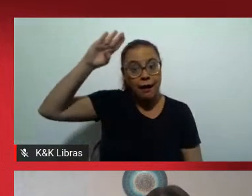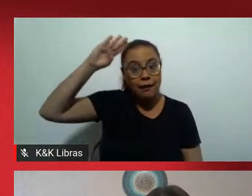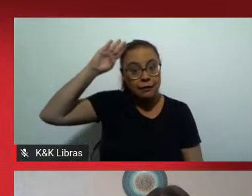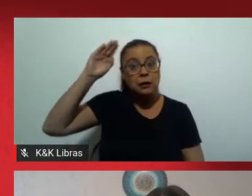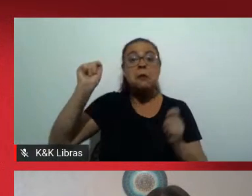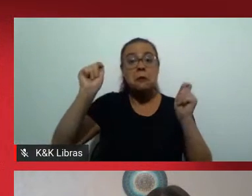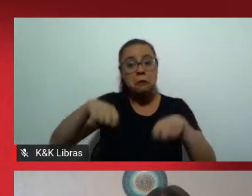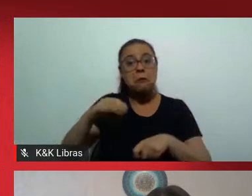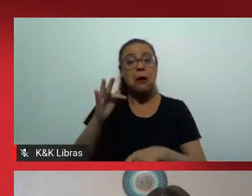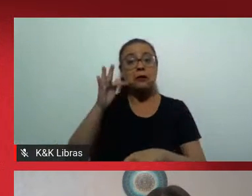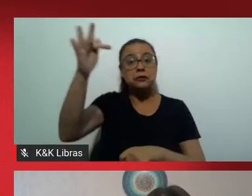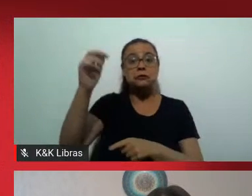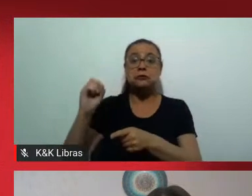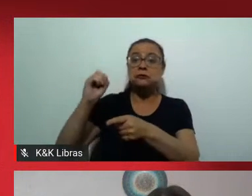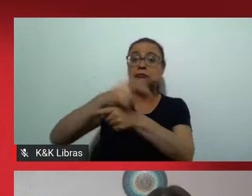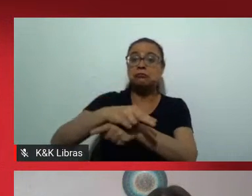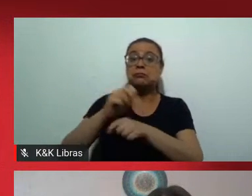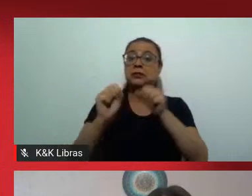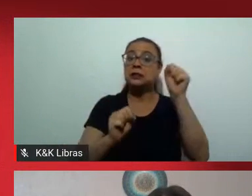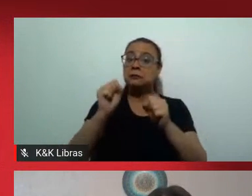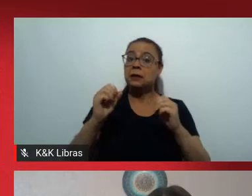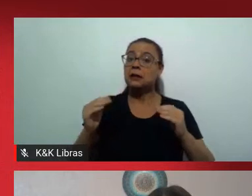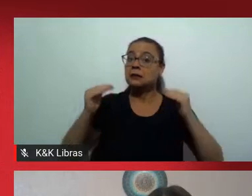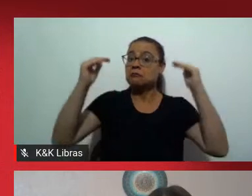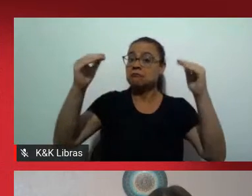gestores das empresas, prioritariamente.